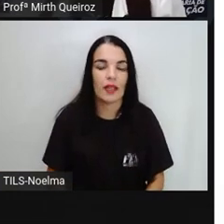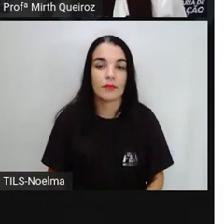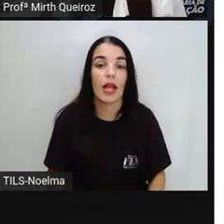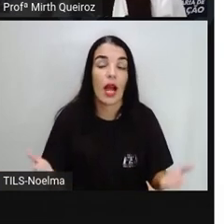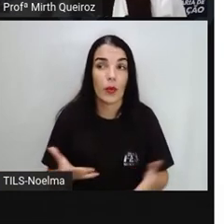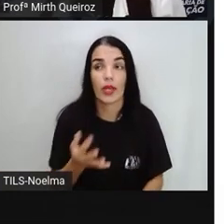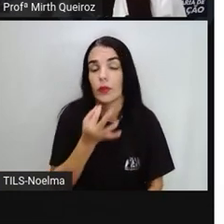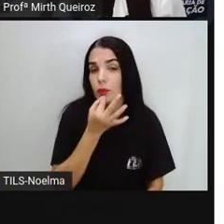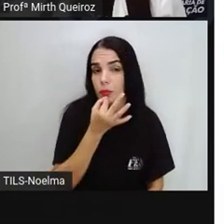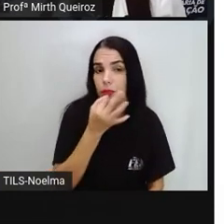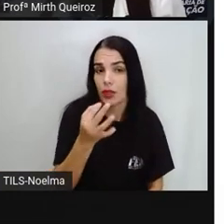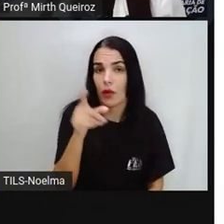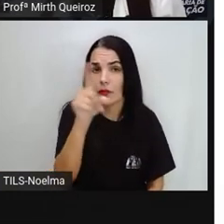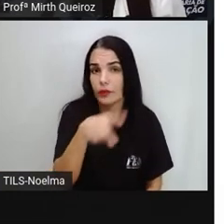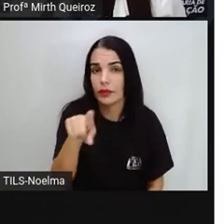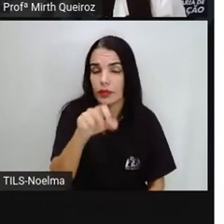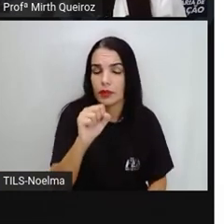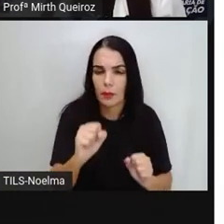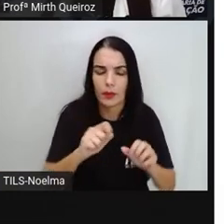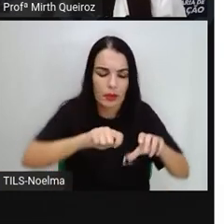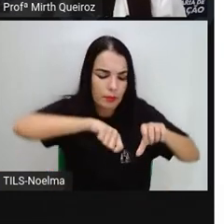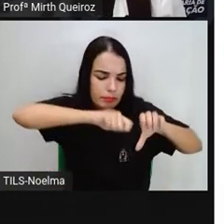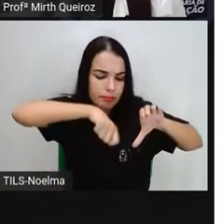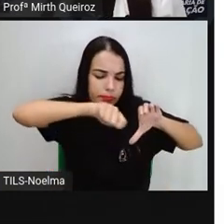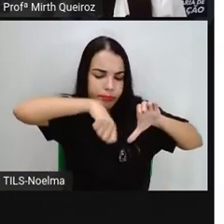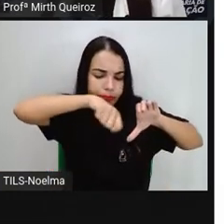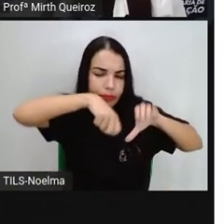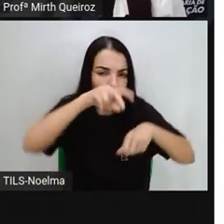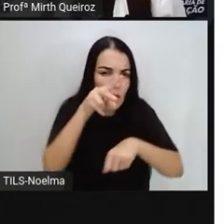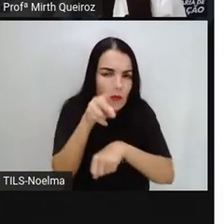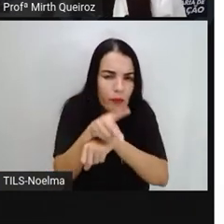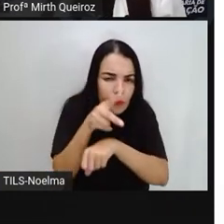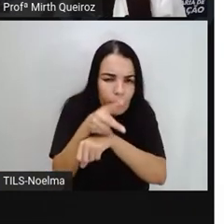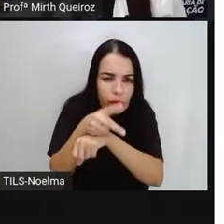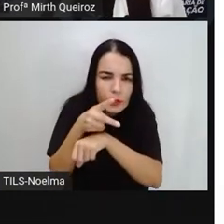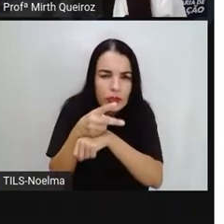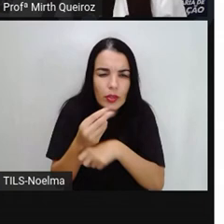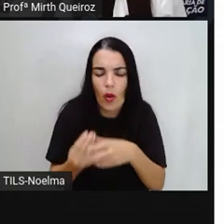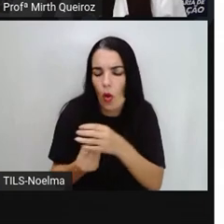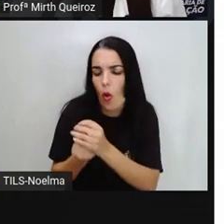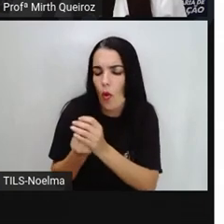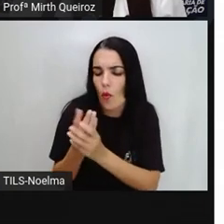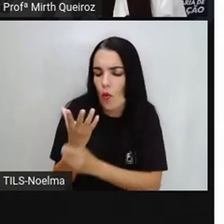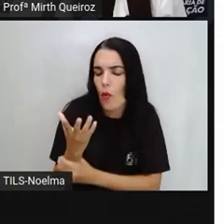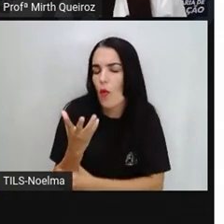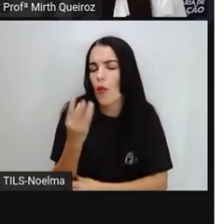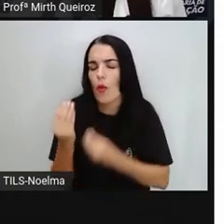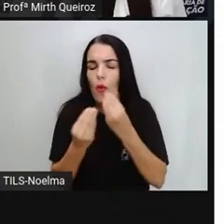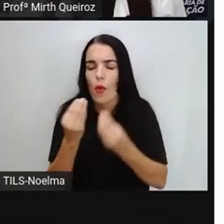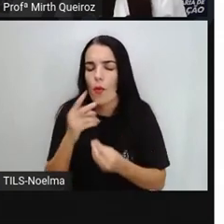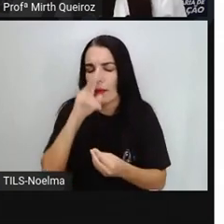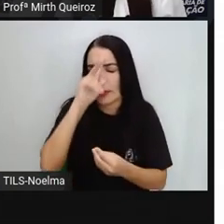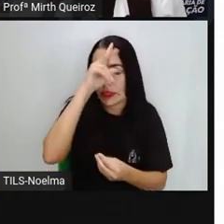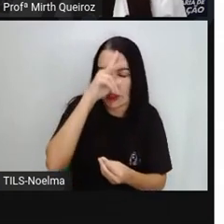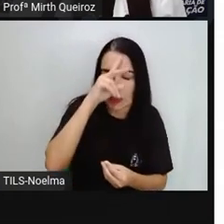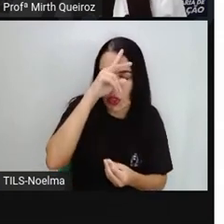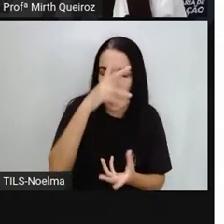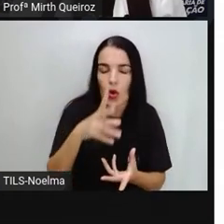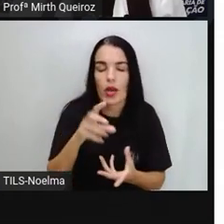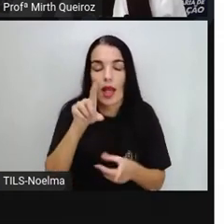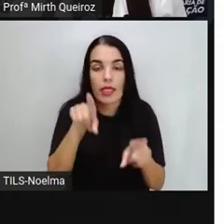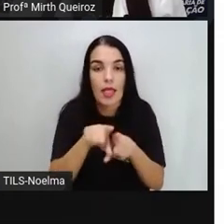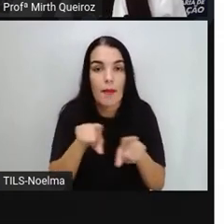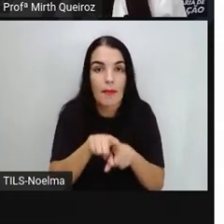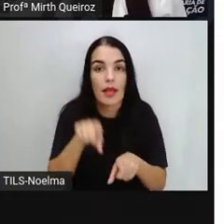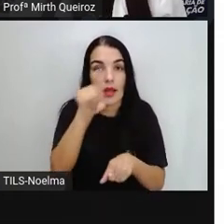Sugerimos que vocês gravem um vídeo contando a história do tangrã e mostrando suas peças. Caso você